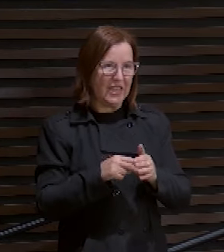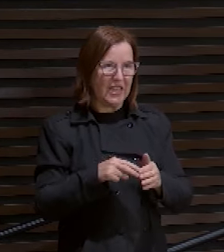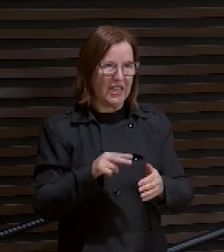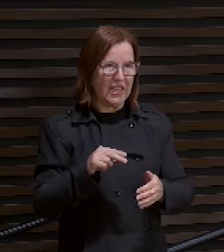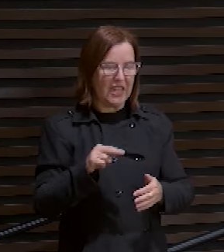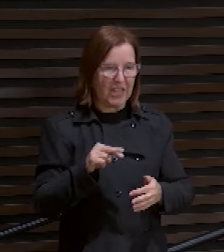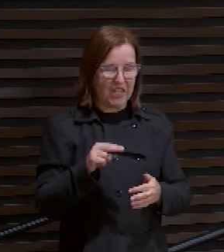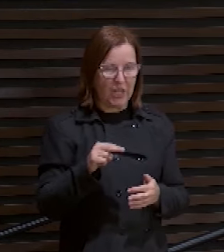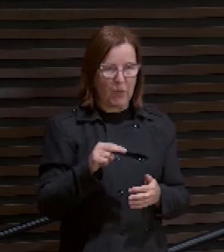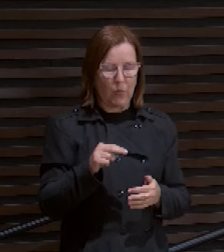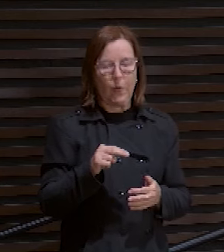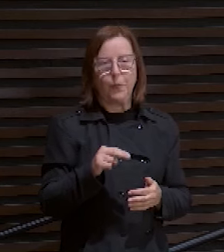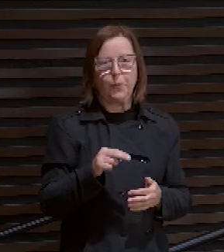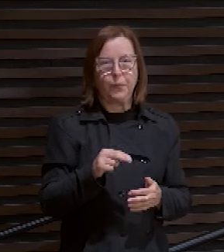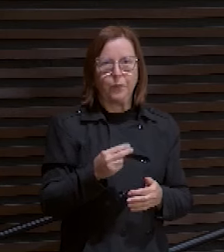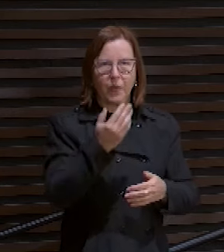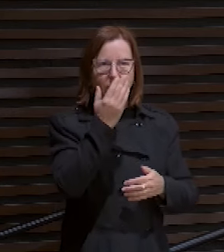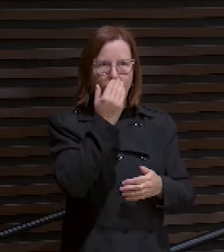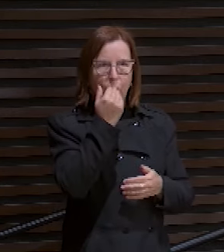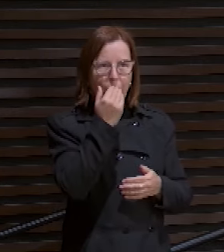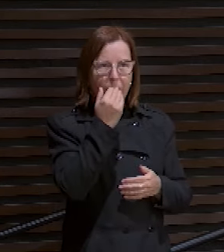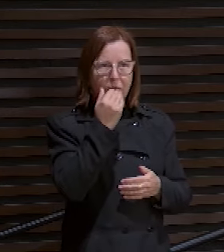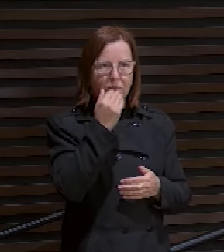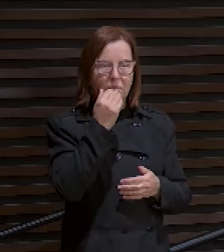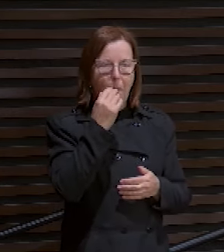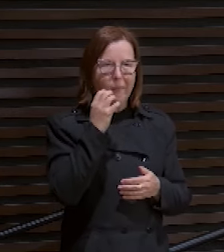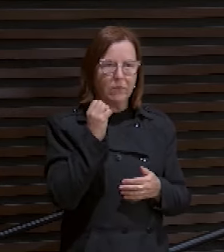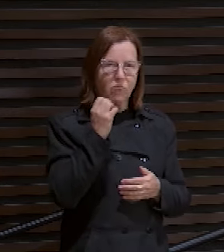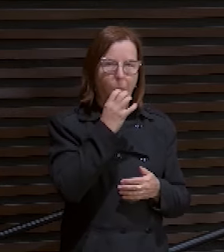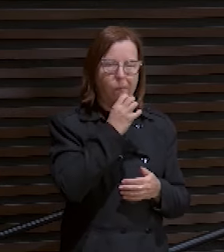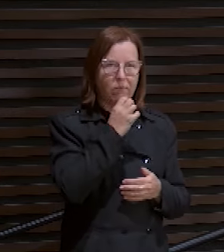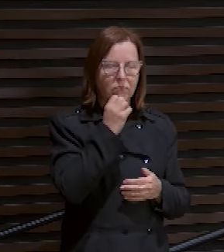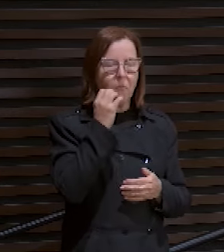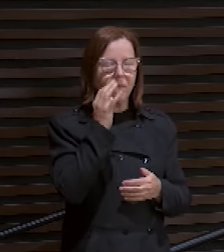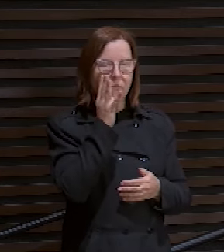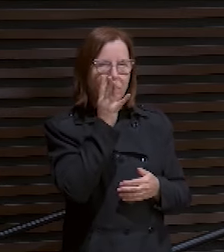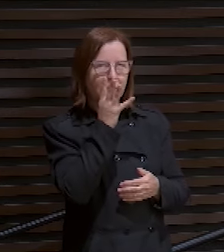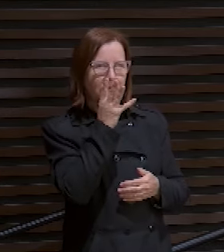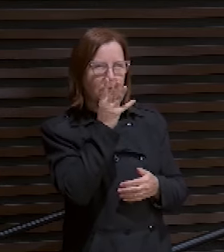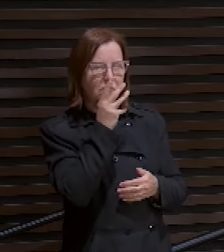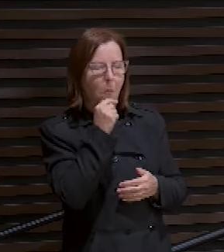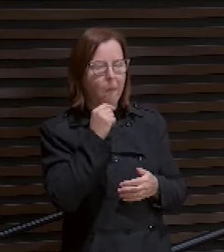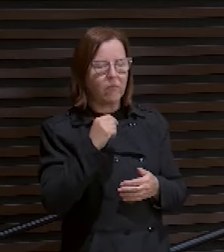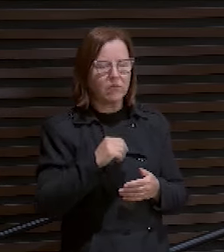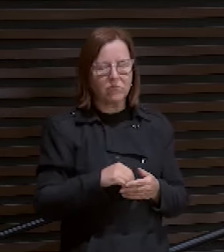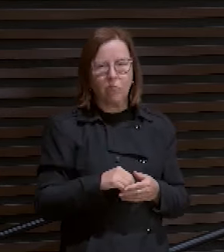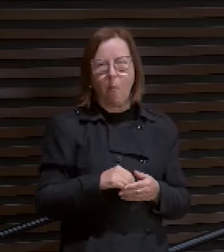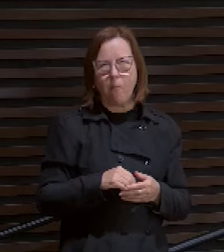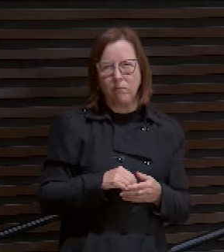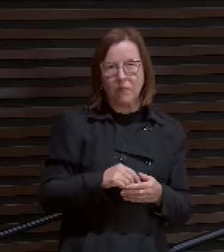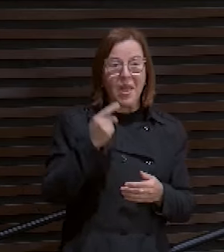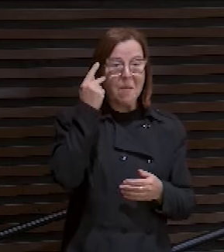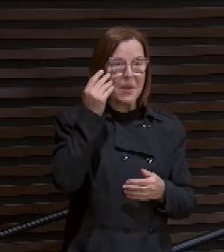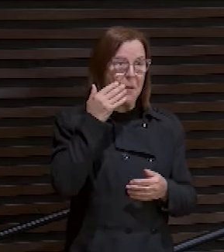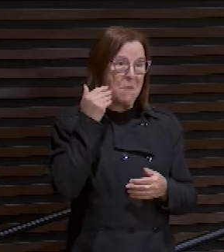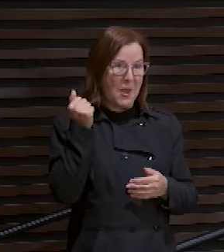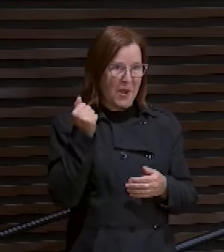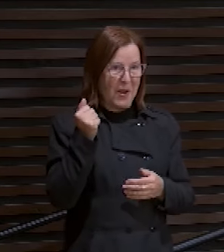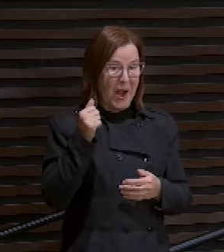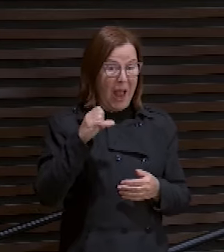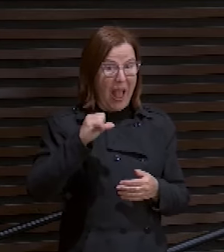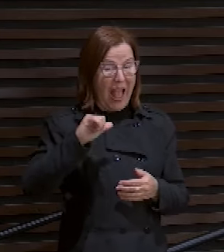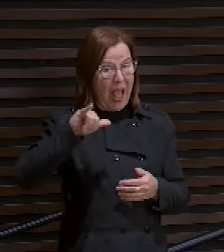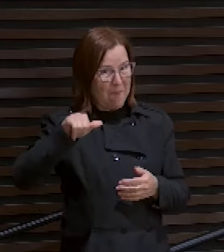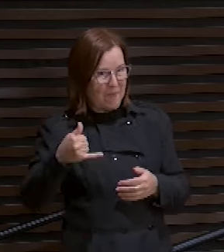alimentar à boca. Mastigando-o demoradamente para um melhor aproveitamento do alimento.